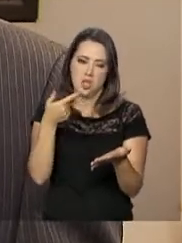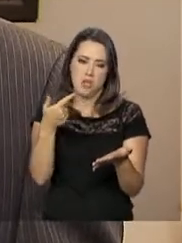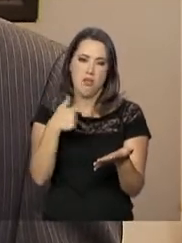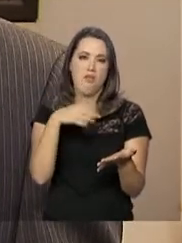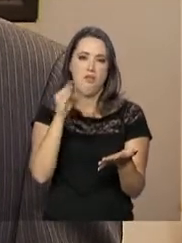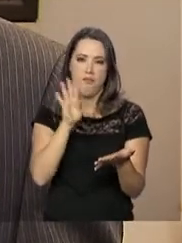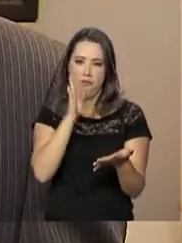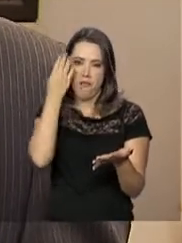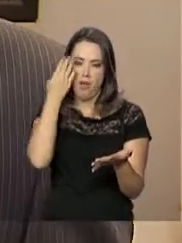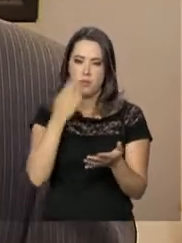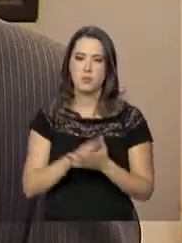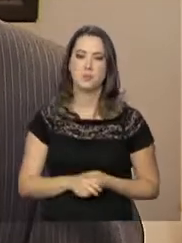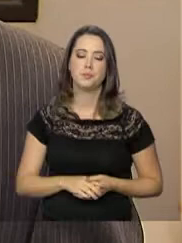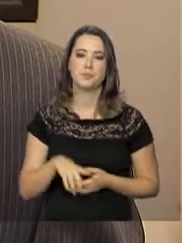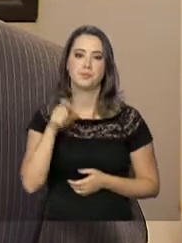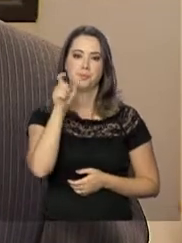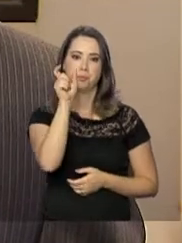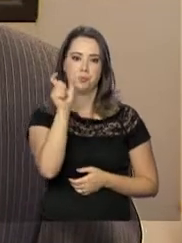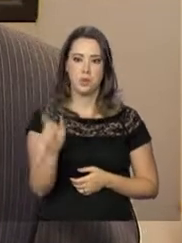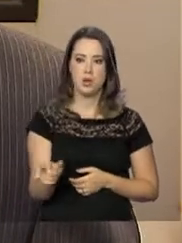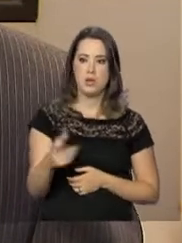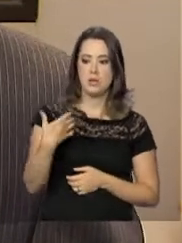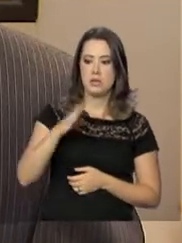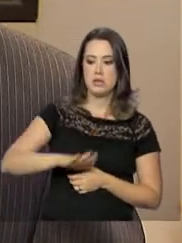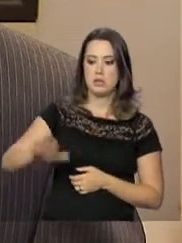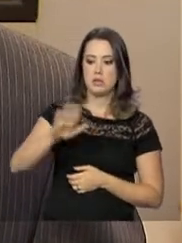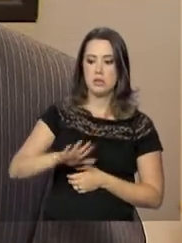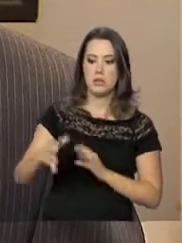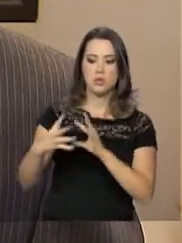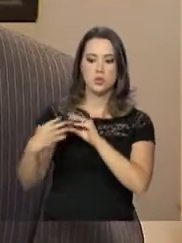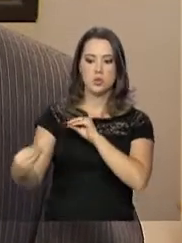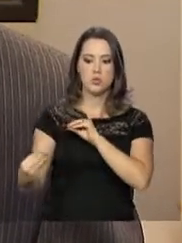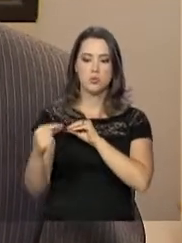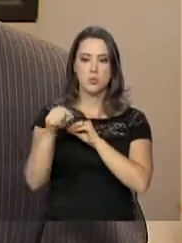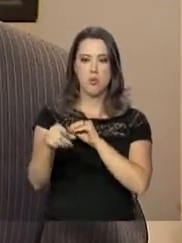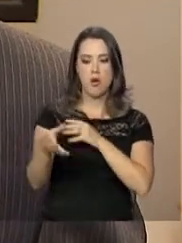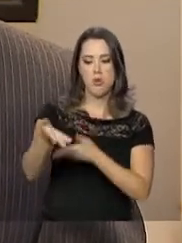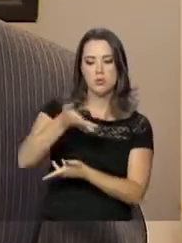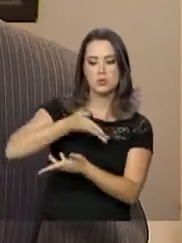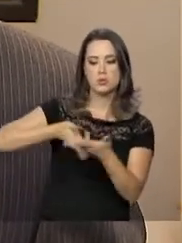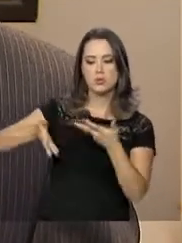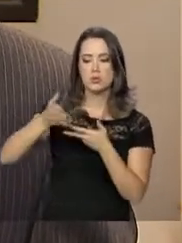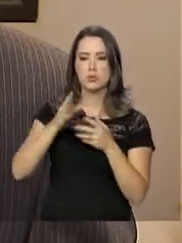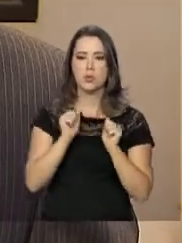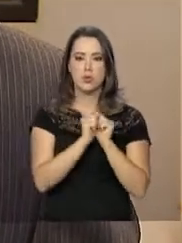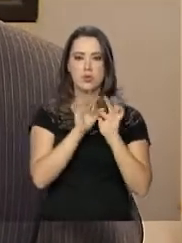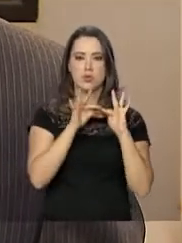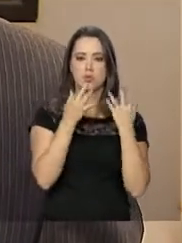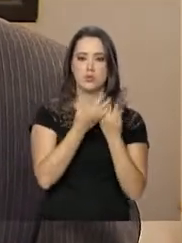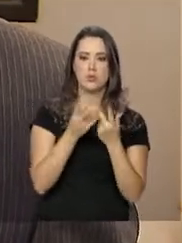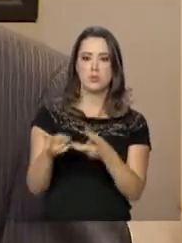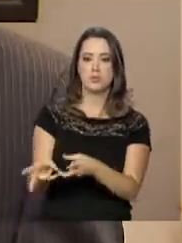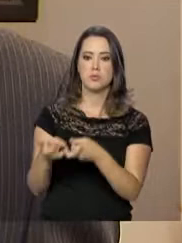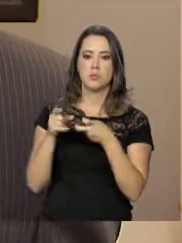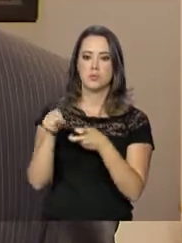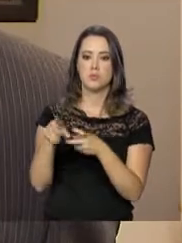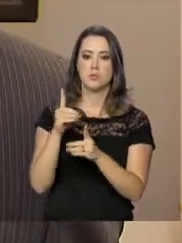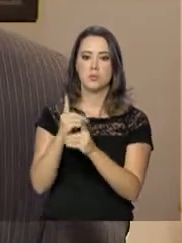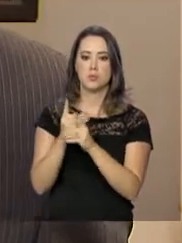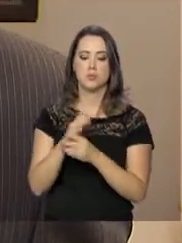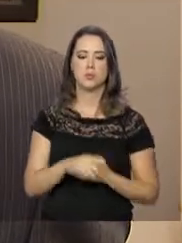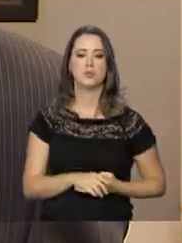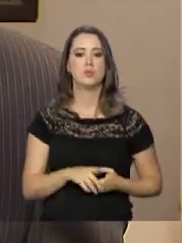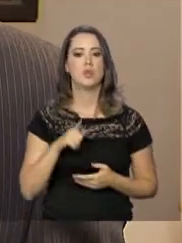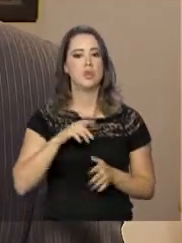desaparecido pode ser cruzado, por exemplo, com os seus familiares e permitir a identificação desse desaparecido. Tem a vertente